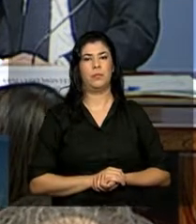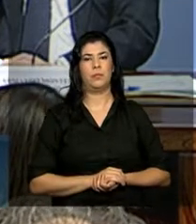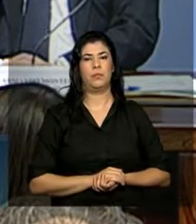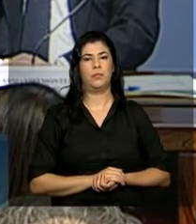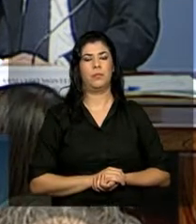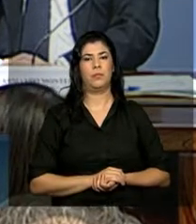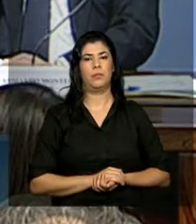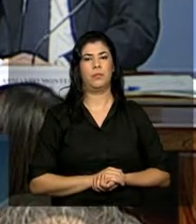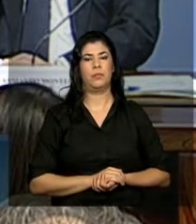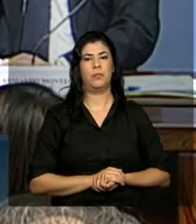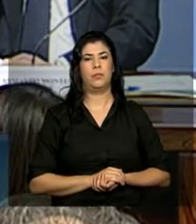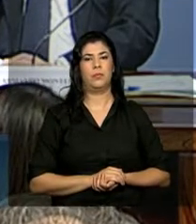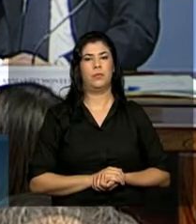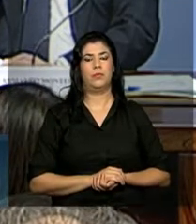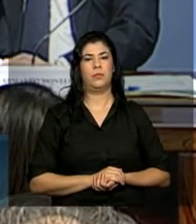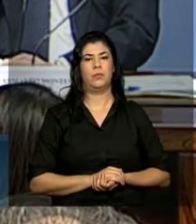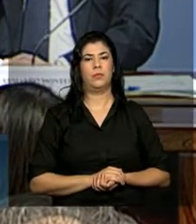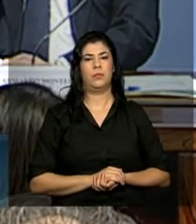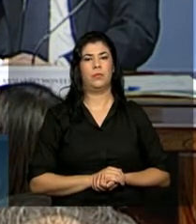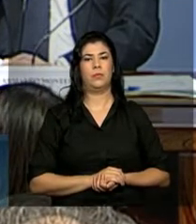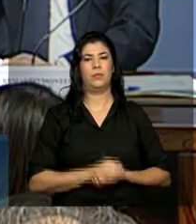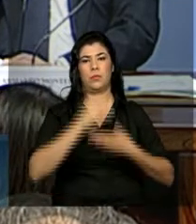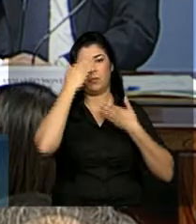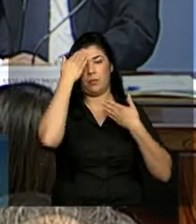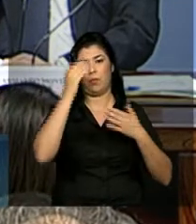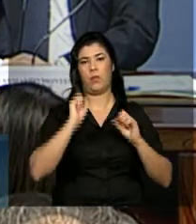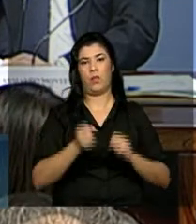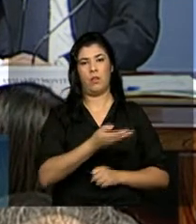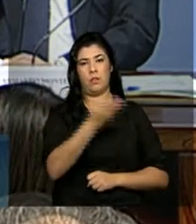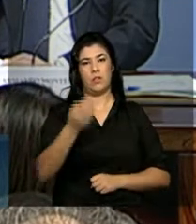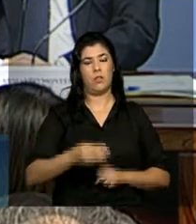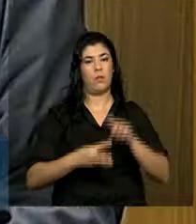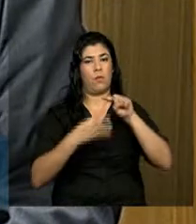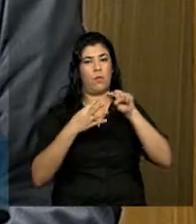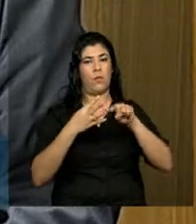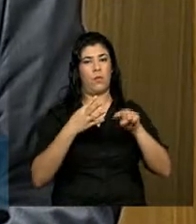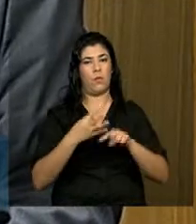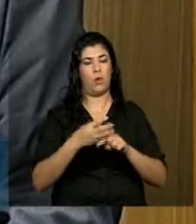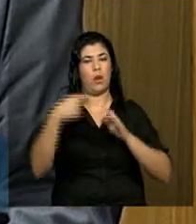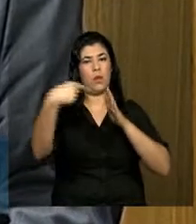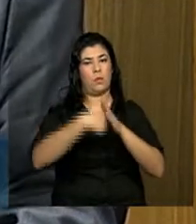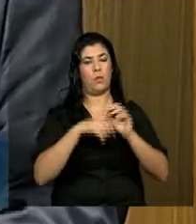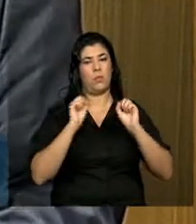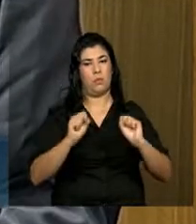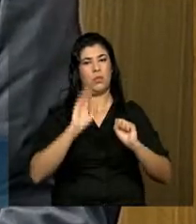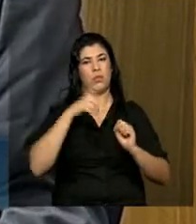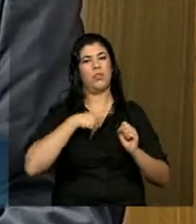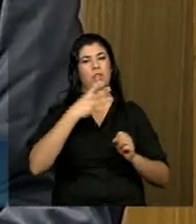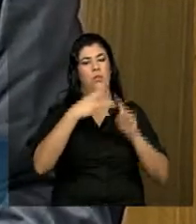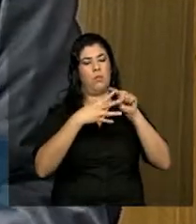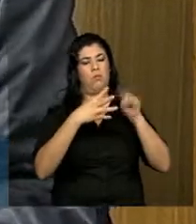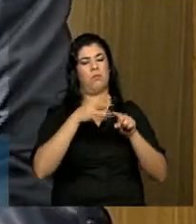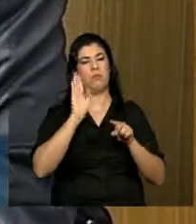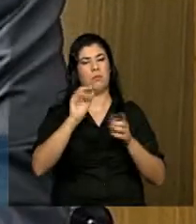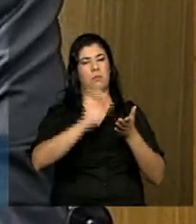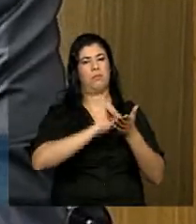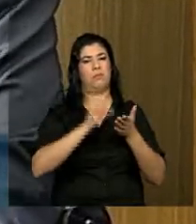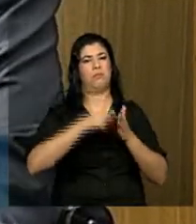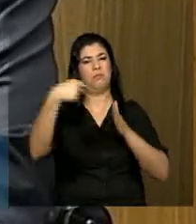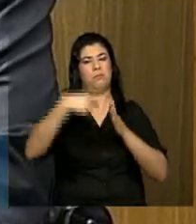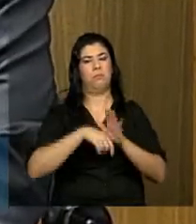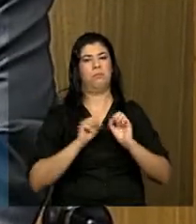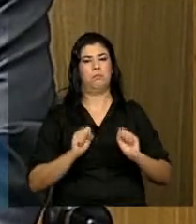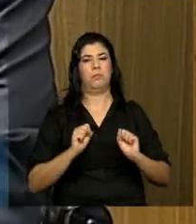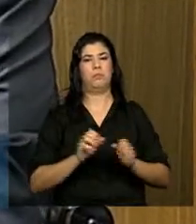Muito obrigado. Nós passaremos agora quatro perguntas dos jornalistas e já temos quatro jornalistas inscritos. Eu passo primeiro a